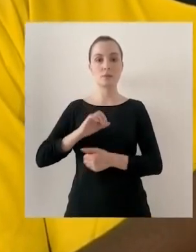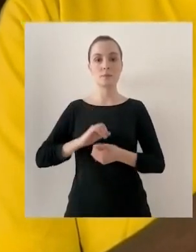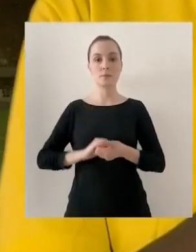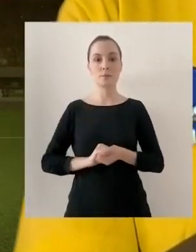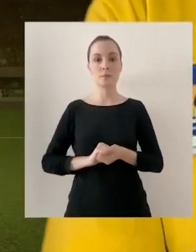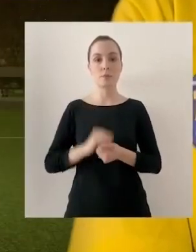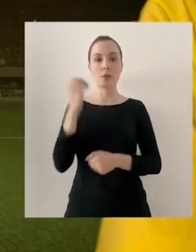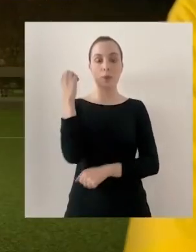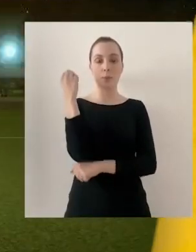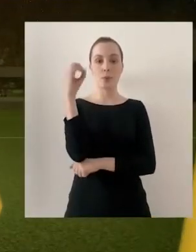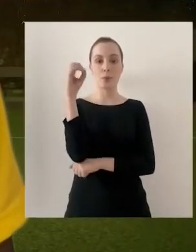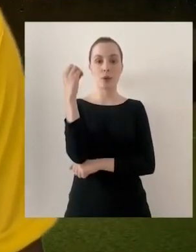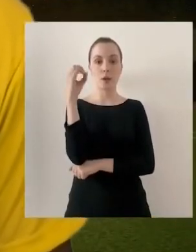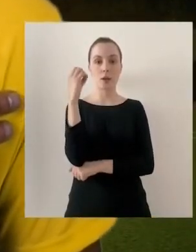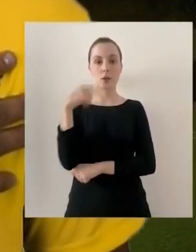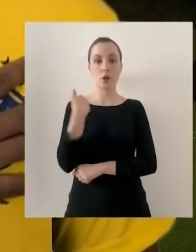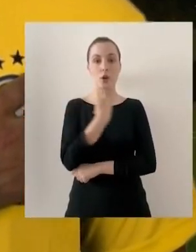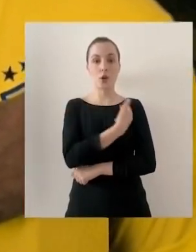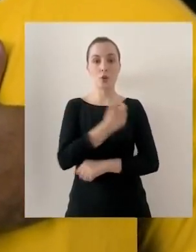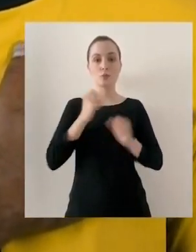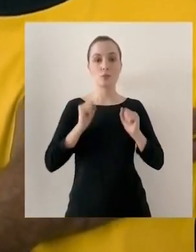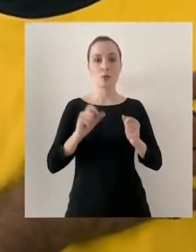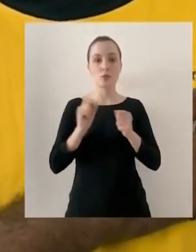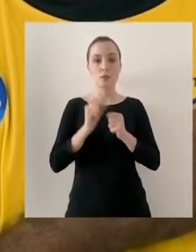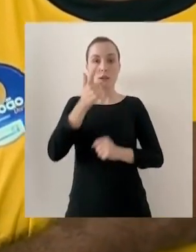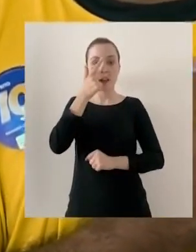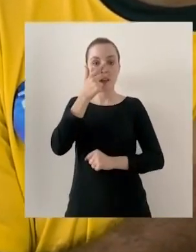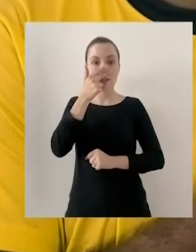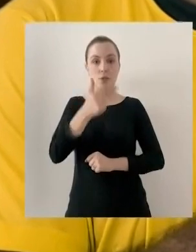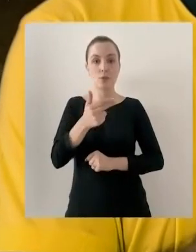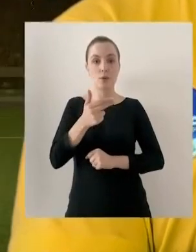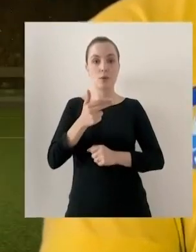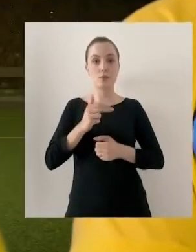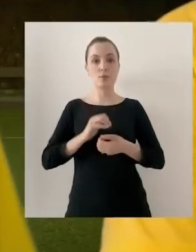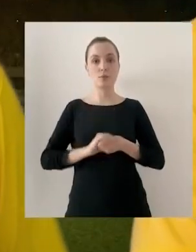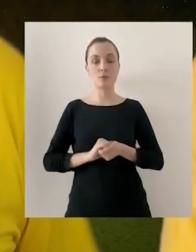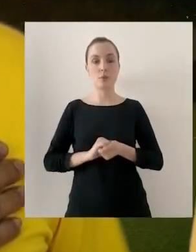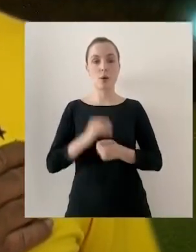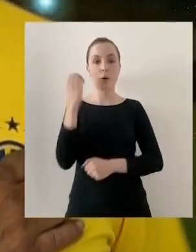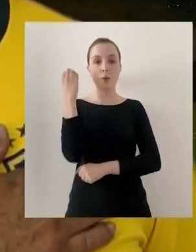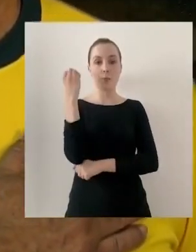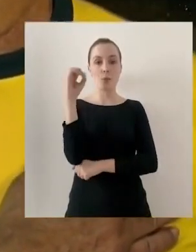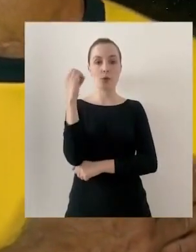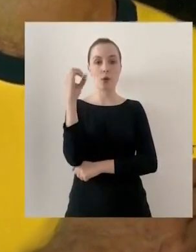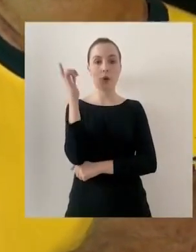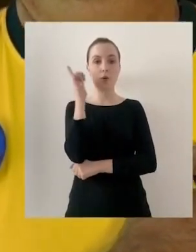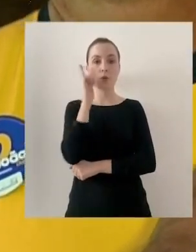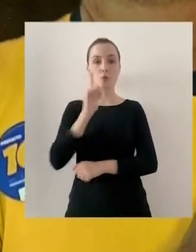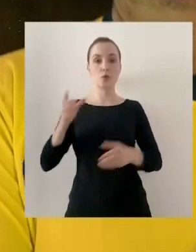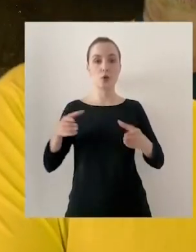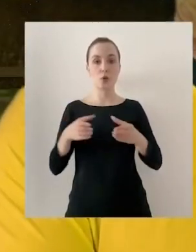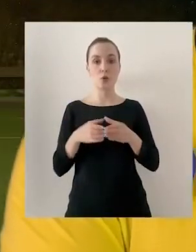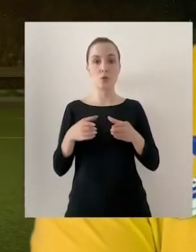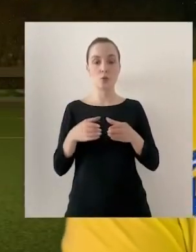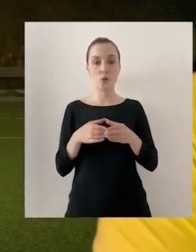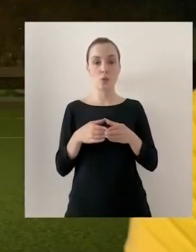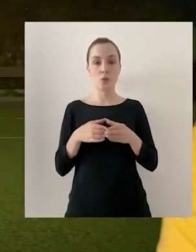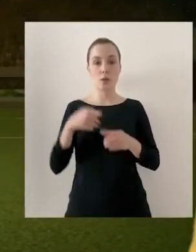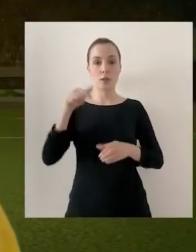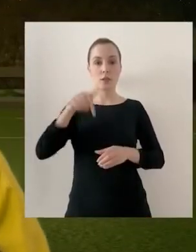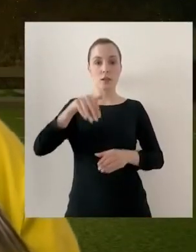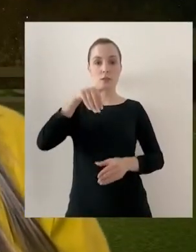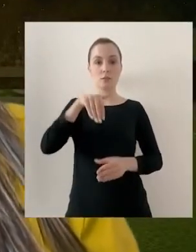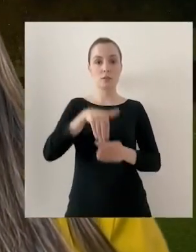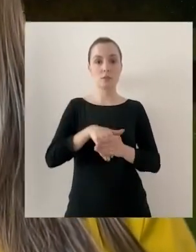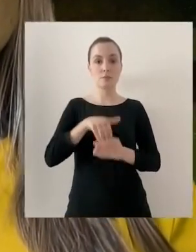nossa seleção chama o camisa 10. Em Porto Alegre, a gente pode fazer a mesma coisa. Para Porto